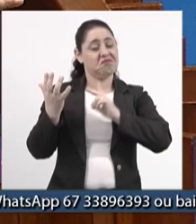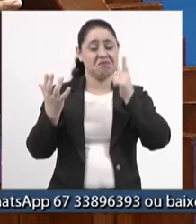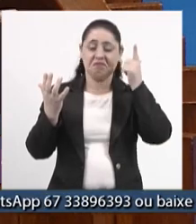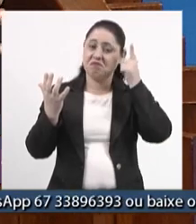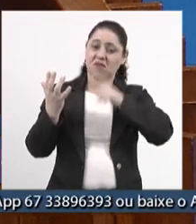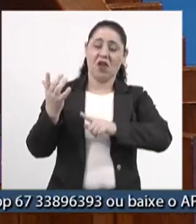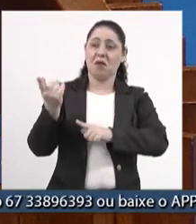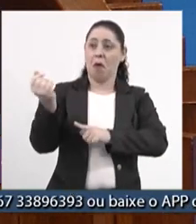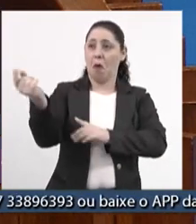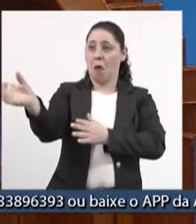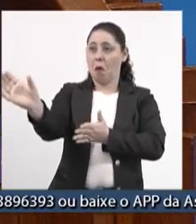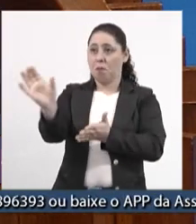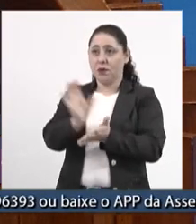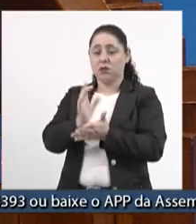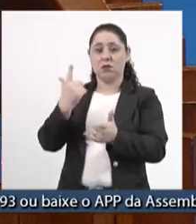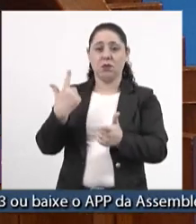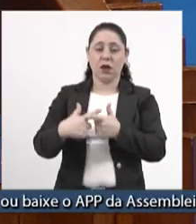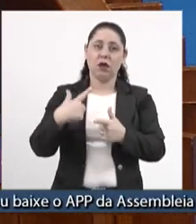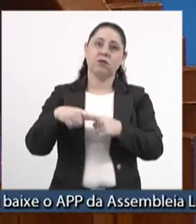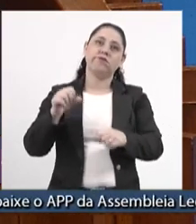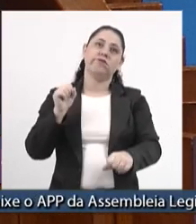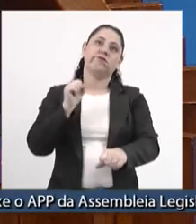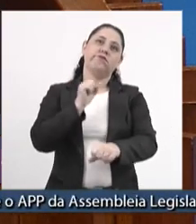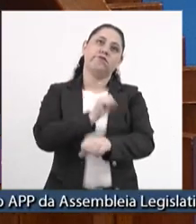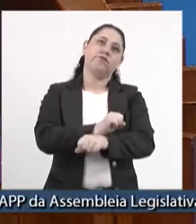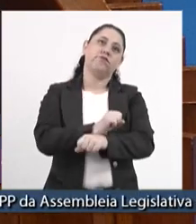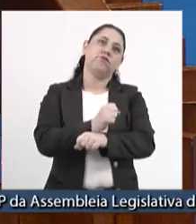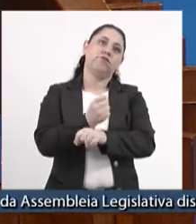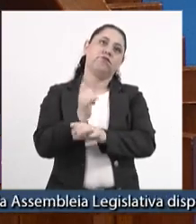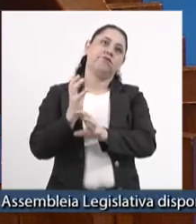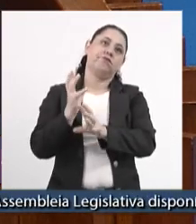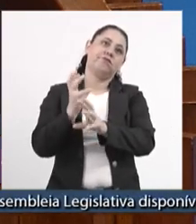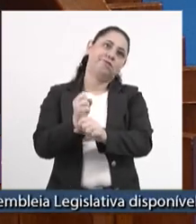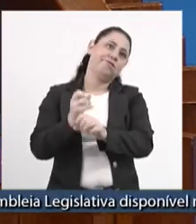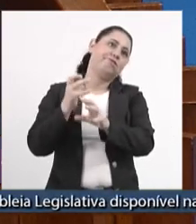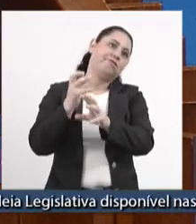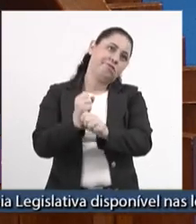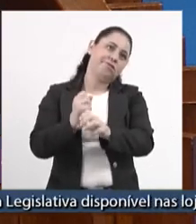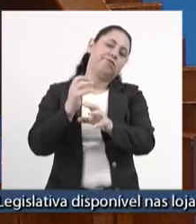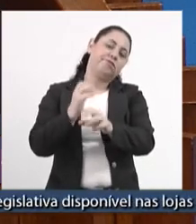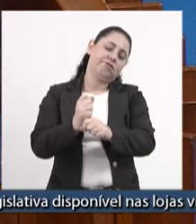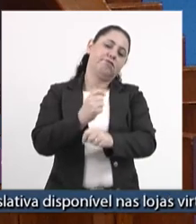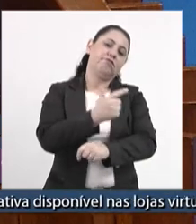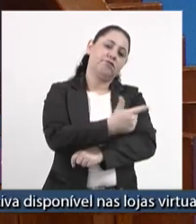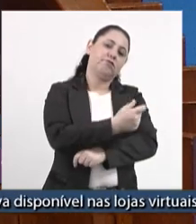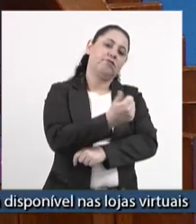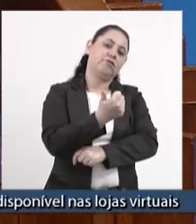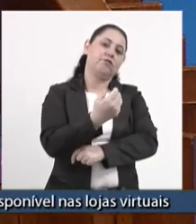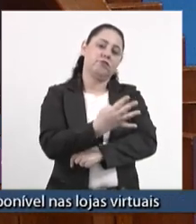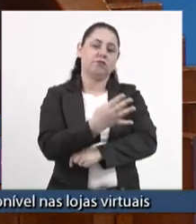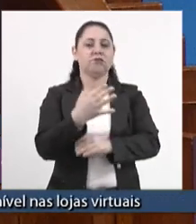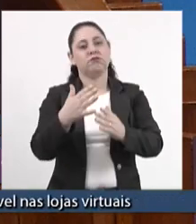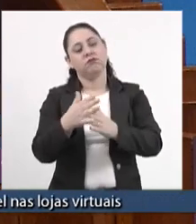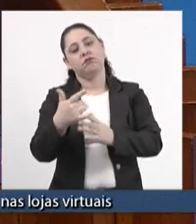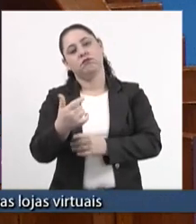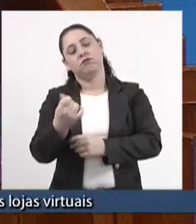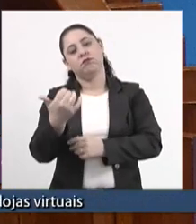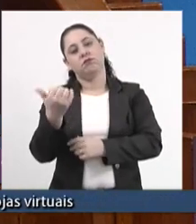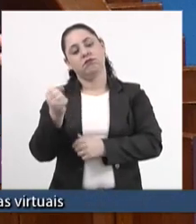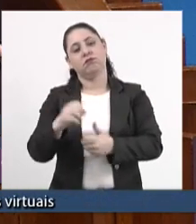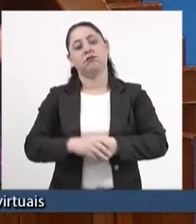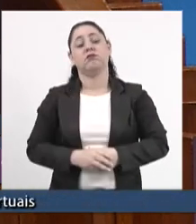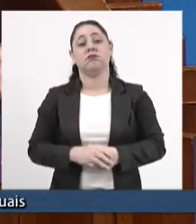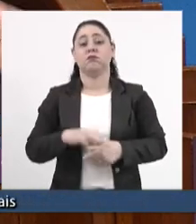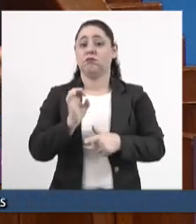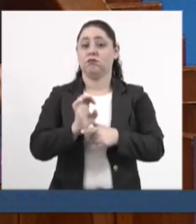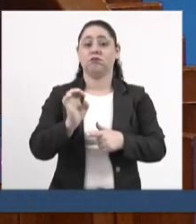receber. Por quê? Porque nós vamos ficar parados na arrecadação que nós arrecadamos de 2024 a 2028. Ou seja, o Estado do Mato Grosso